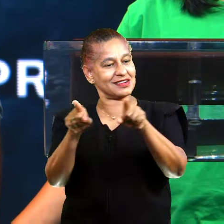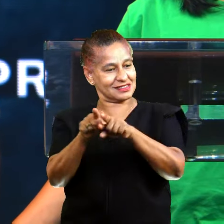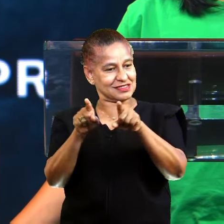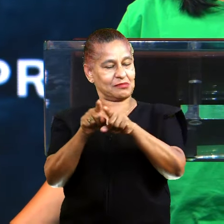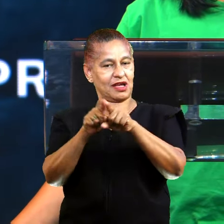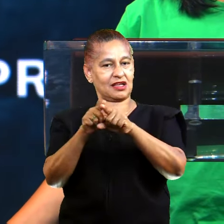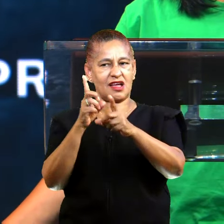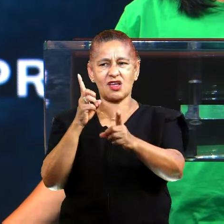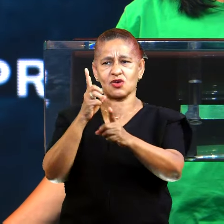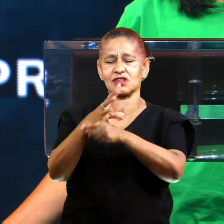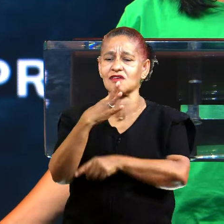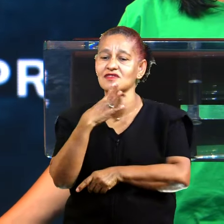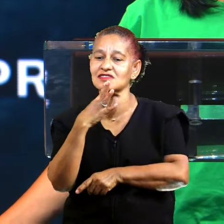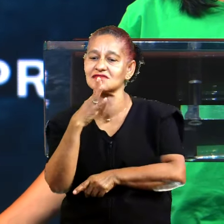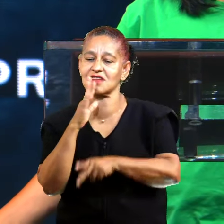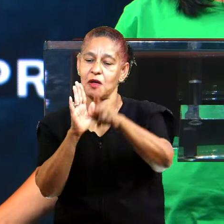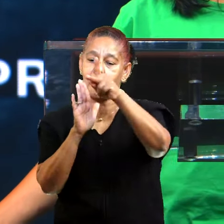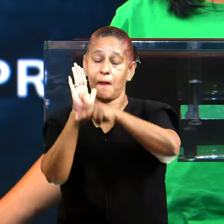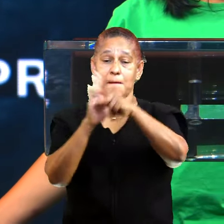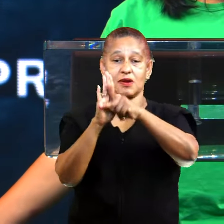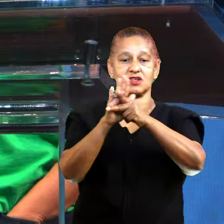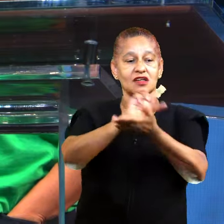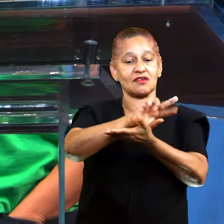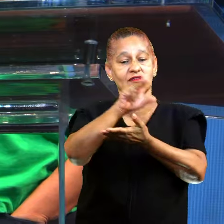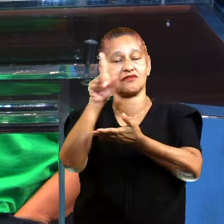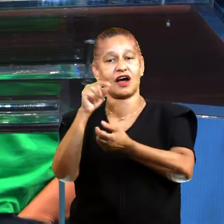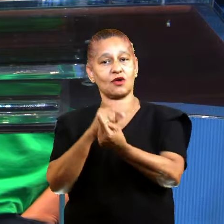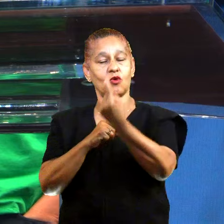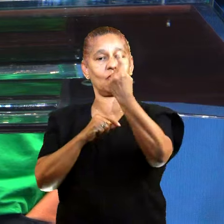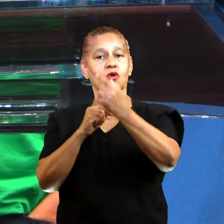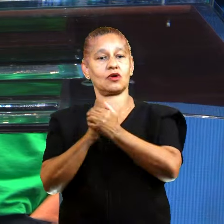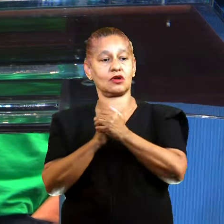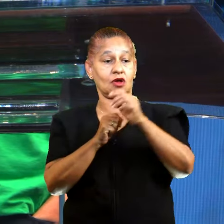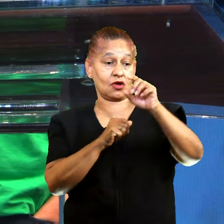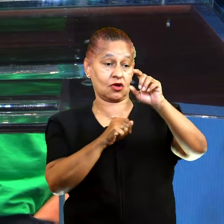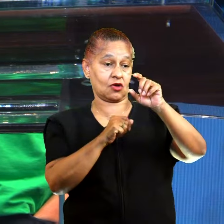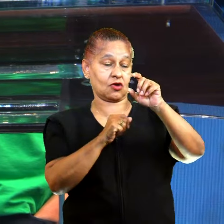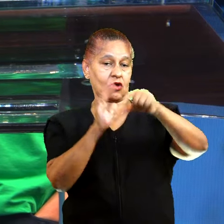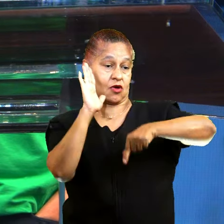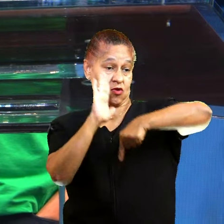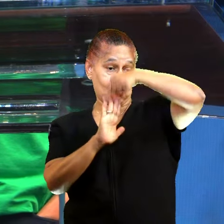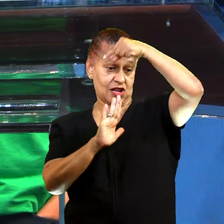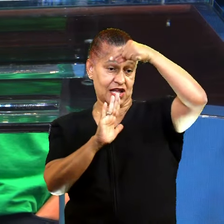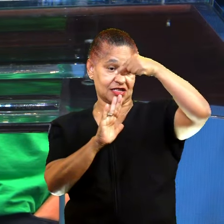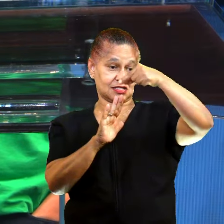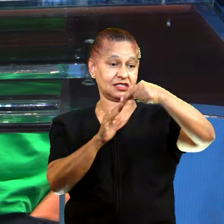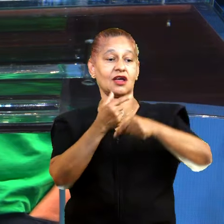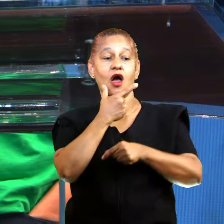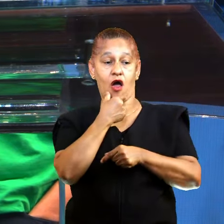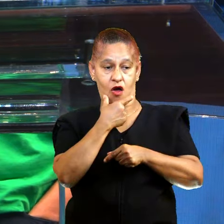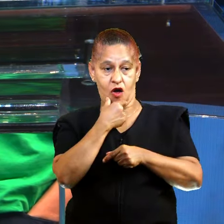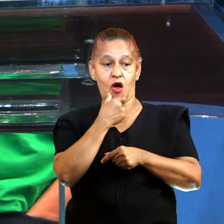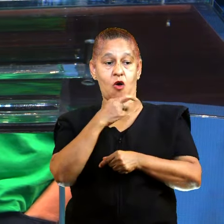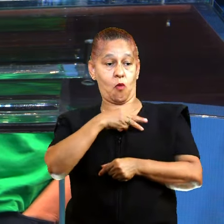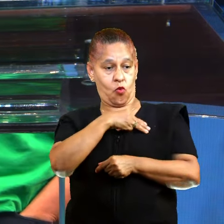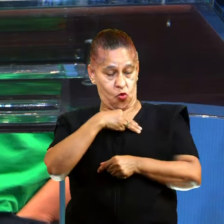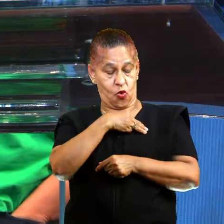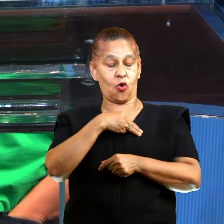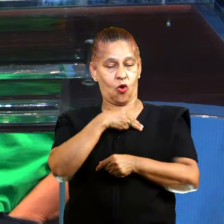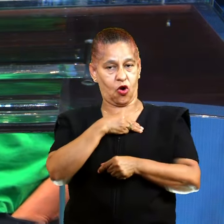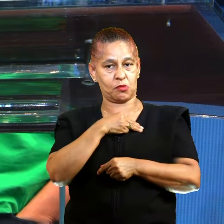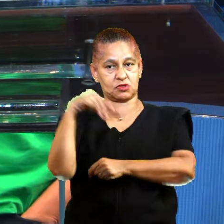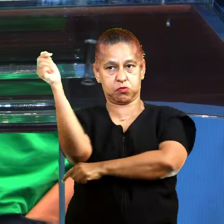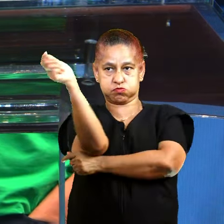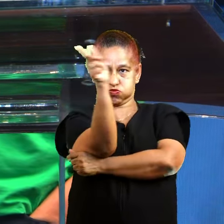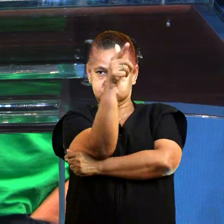projetos. Um deles, e eu me identifico, que é o Legacy, o Ministério de Homens. O Legacy e também os